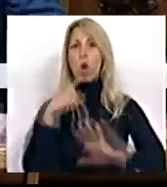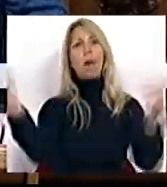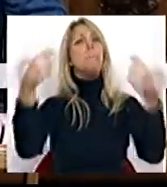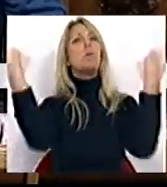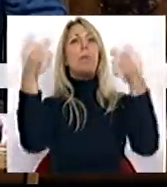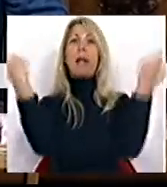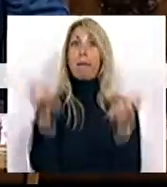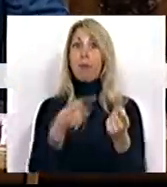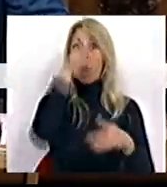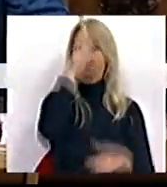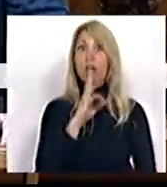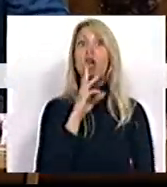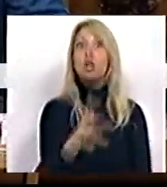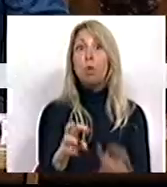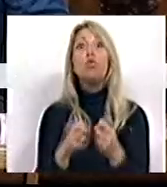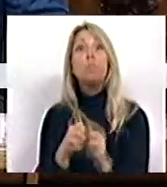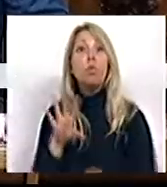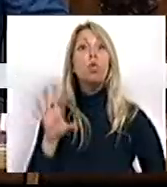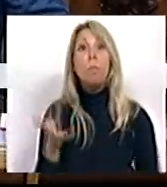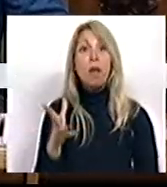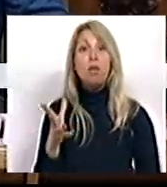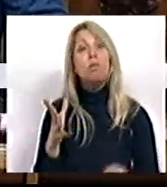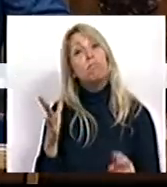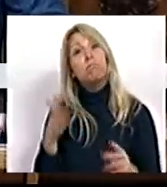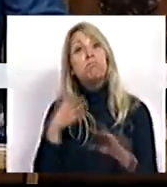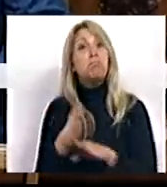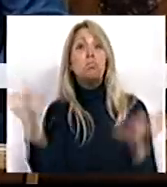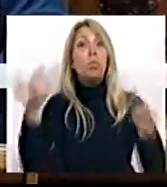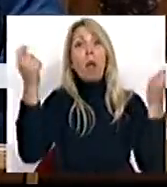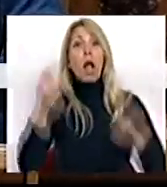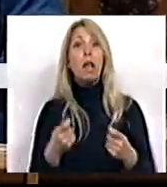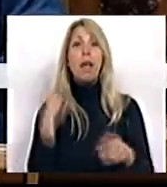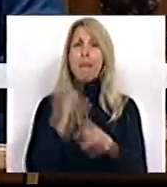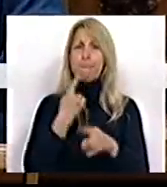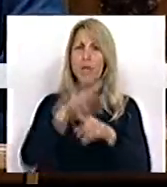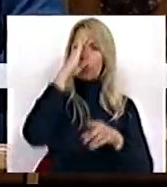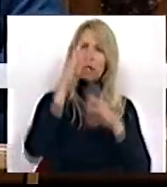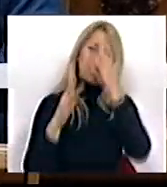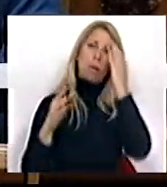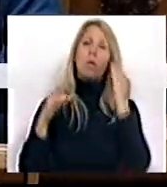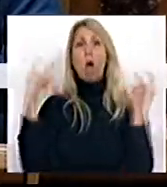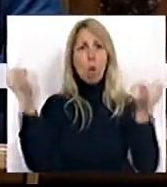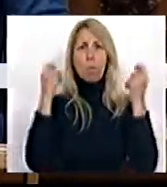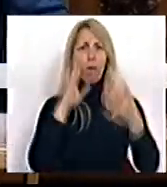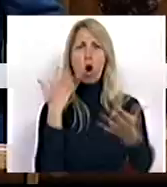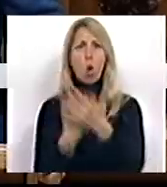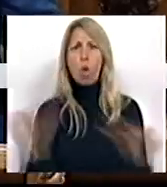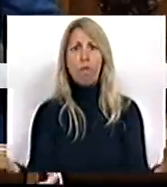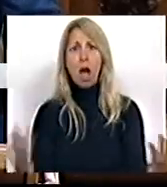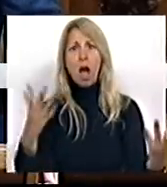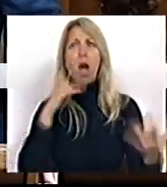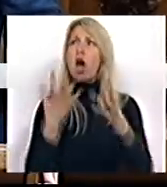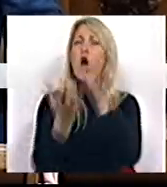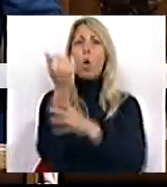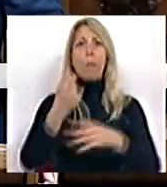O Governo responde aos problemas do país com propaganda, mesmo sabendo que ela não compensa a economia destruída nos últimos 3